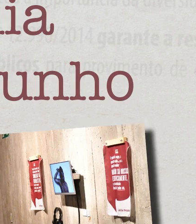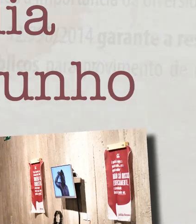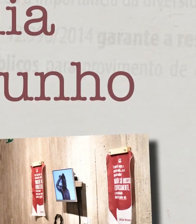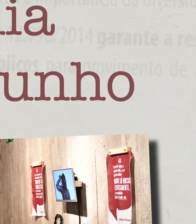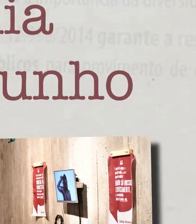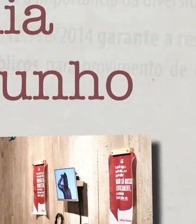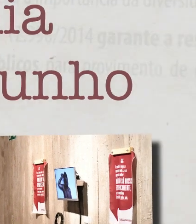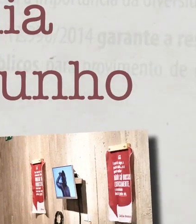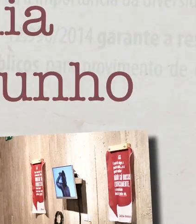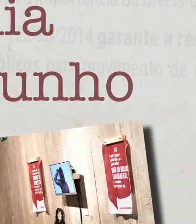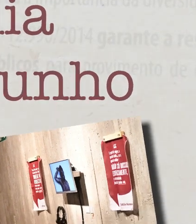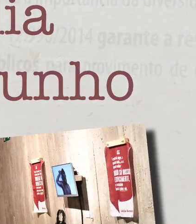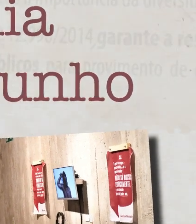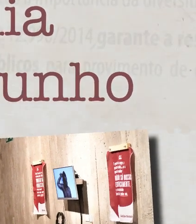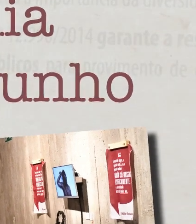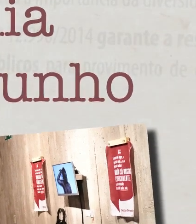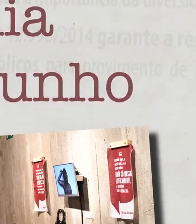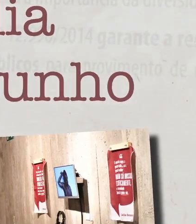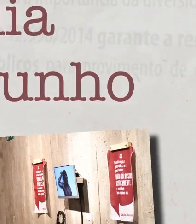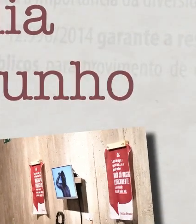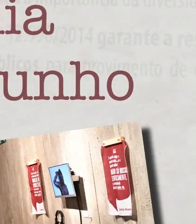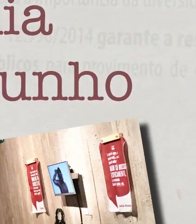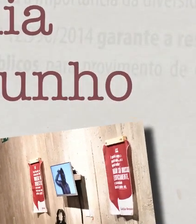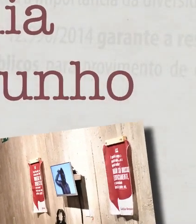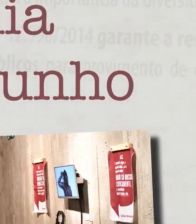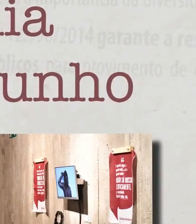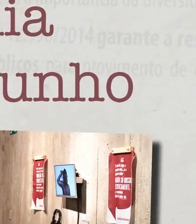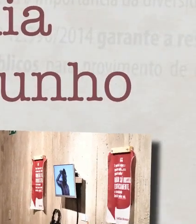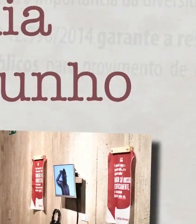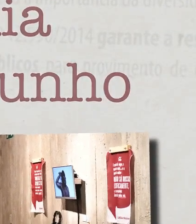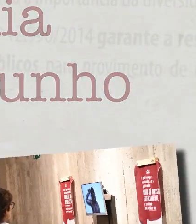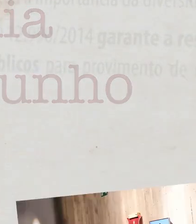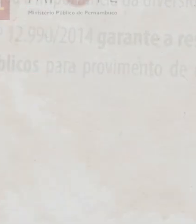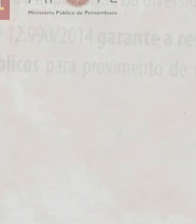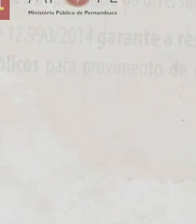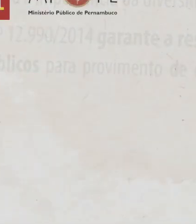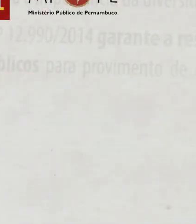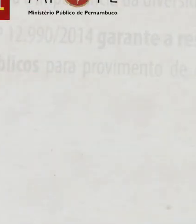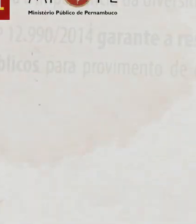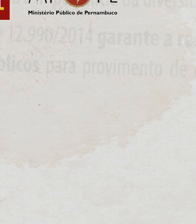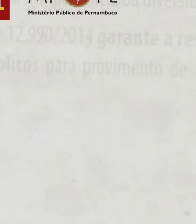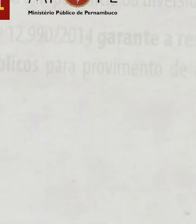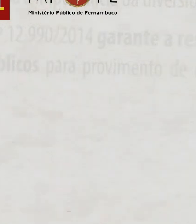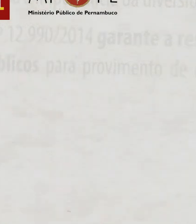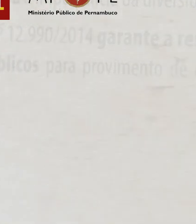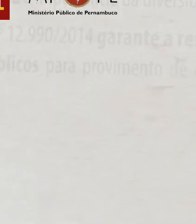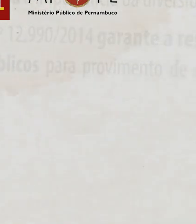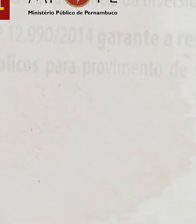gratuita e vai até o dia 16 de junho. Não perca!